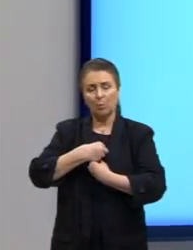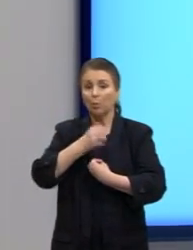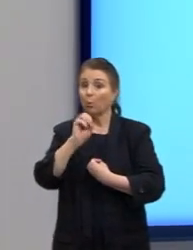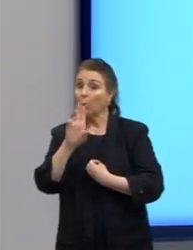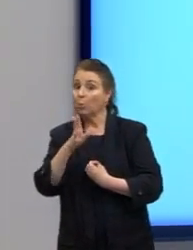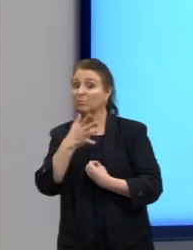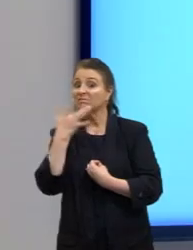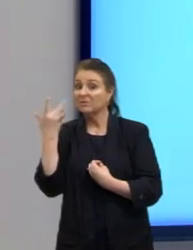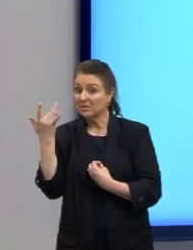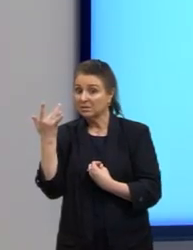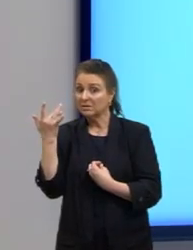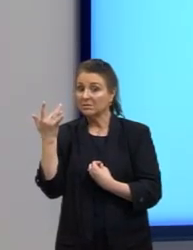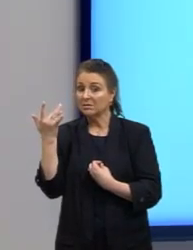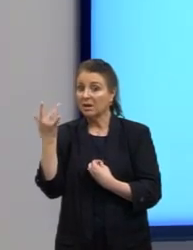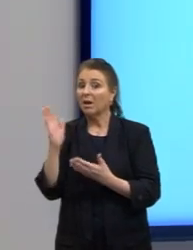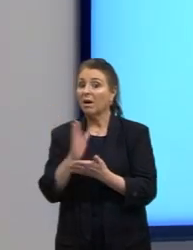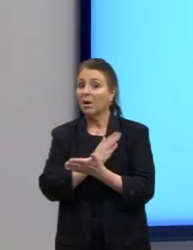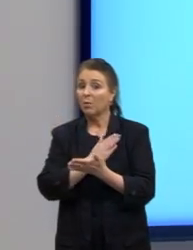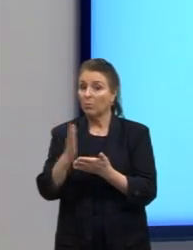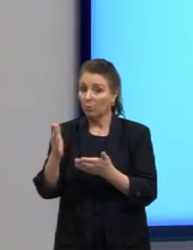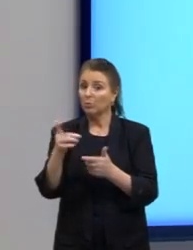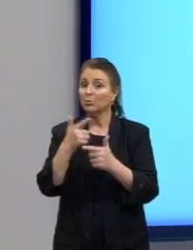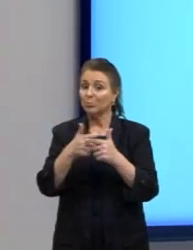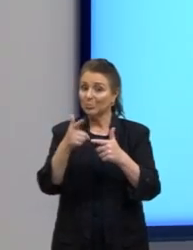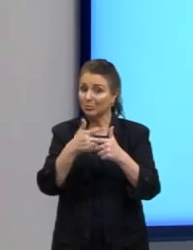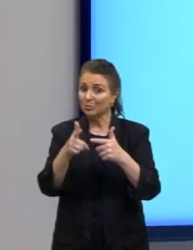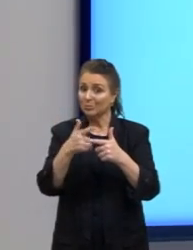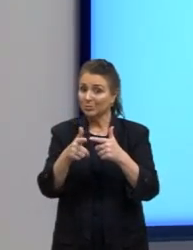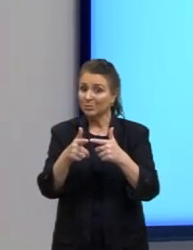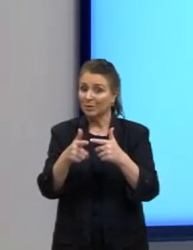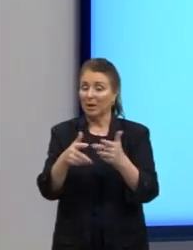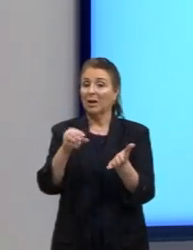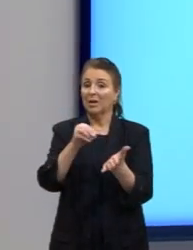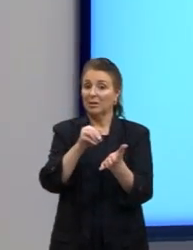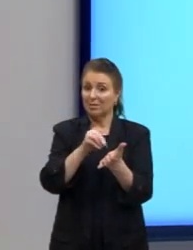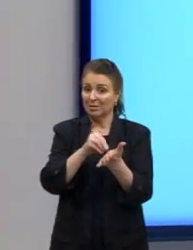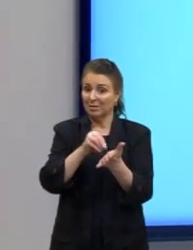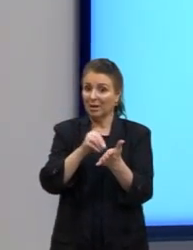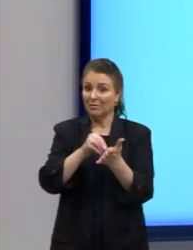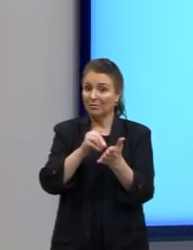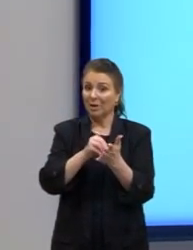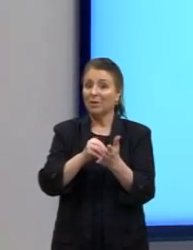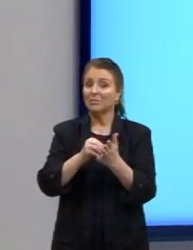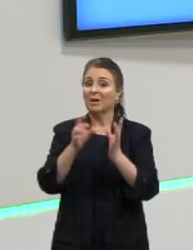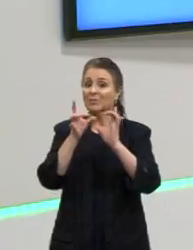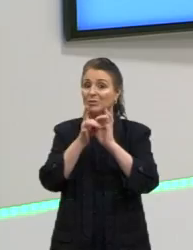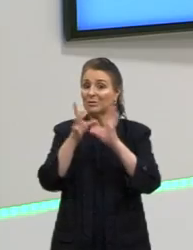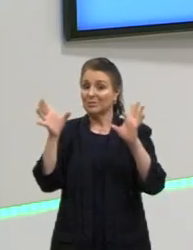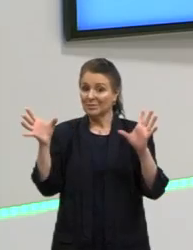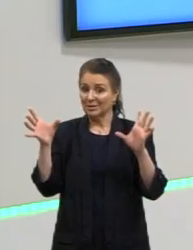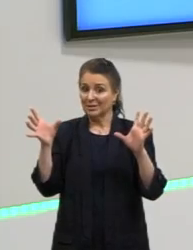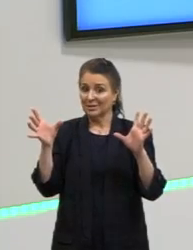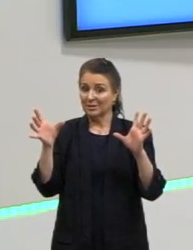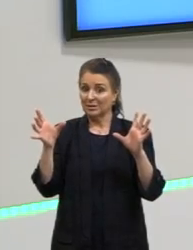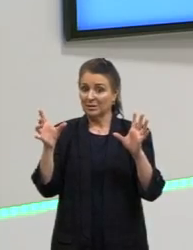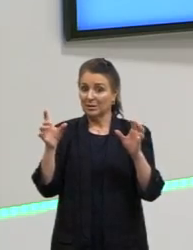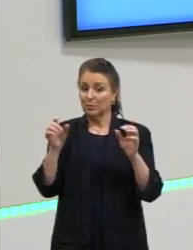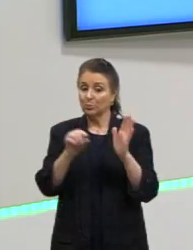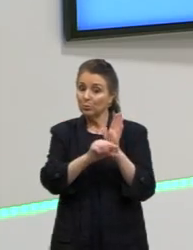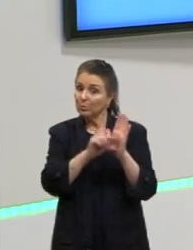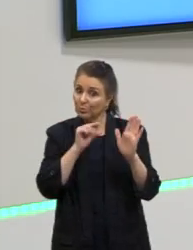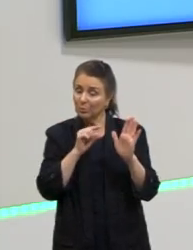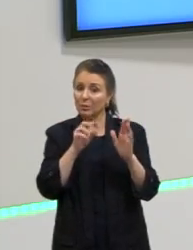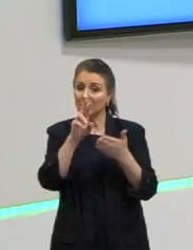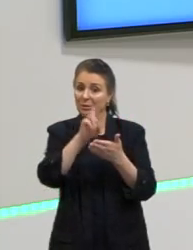alguns problemas como este da precária democratização como diz o próprio autor da redação e a gente